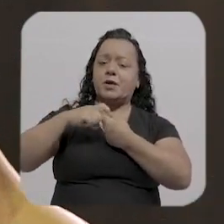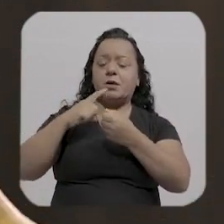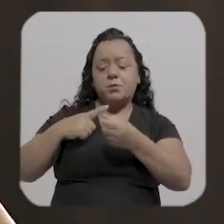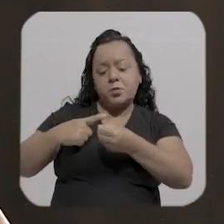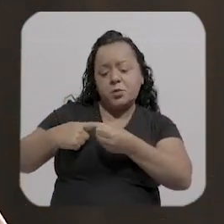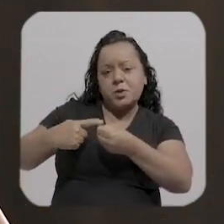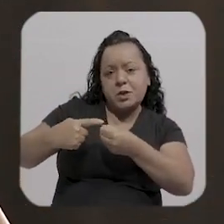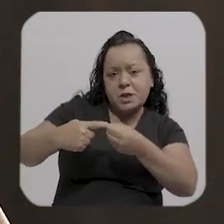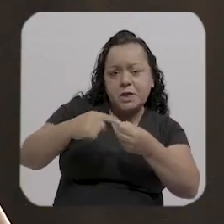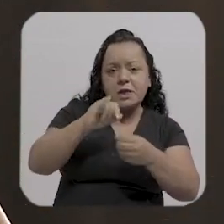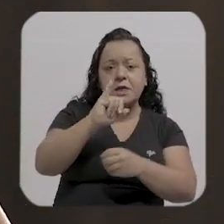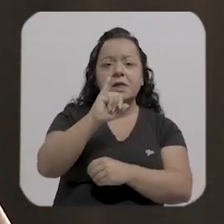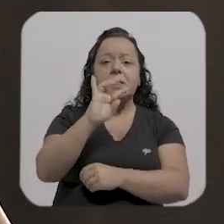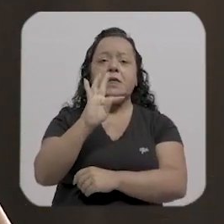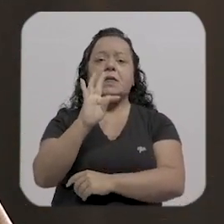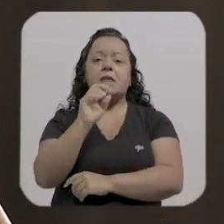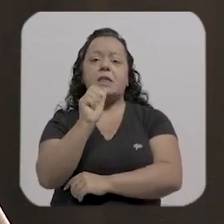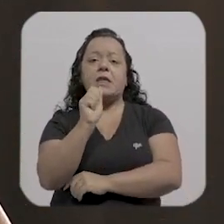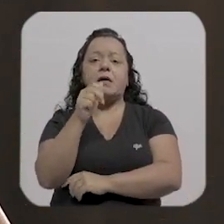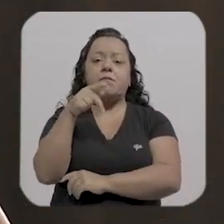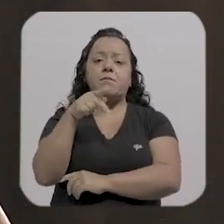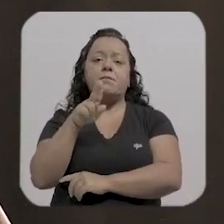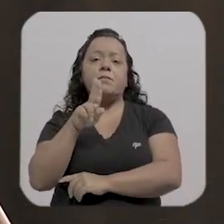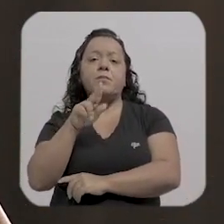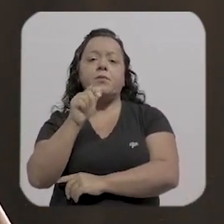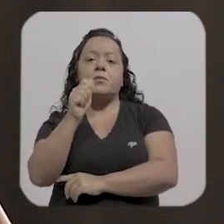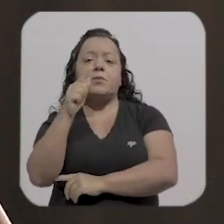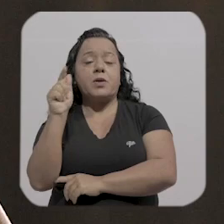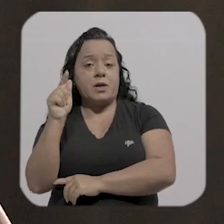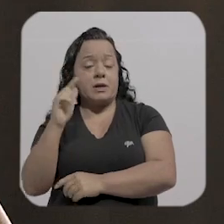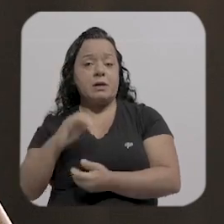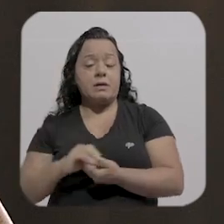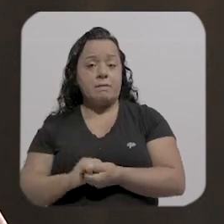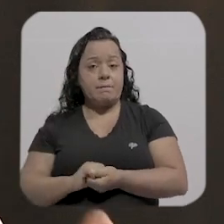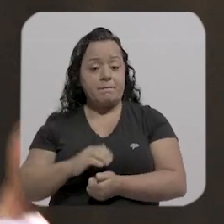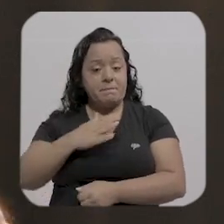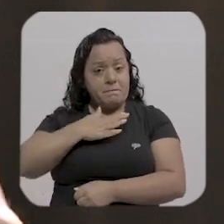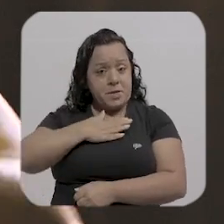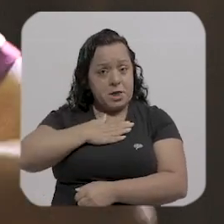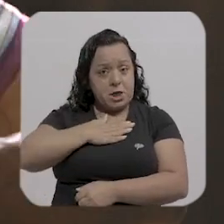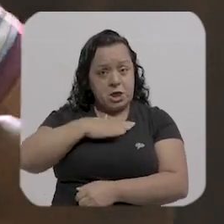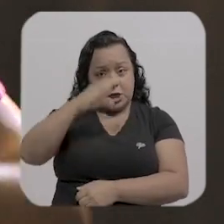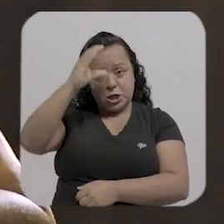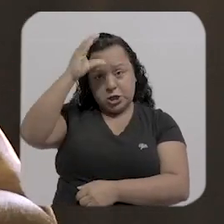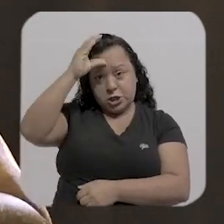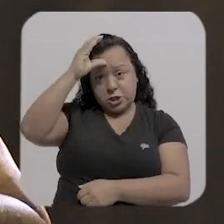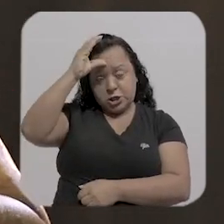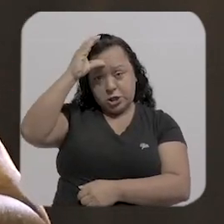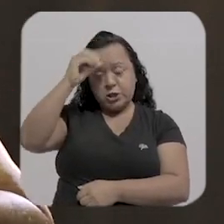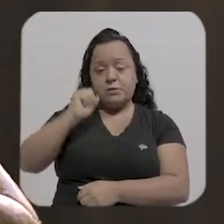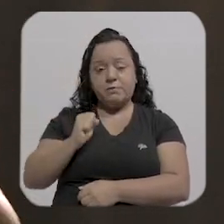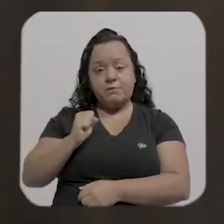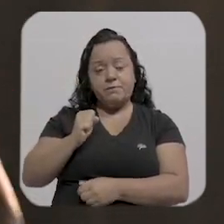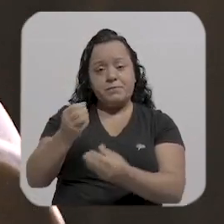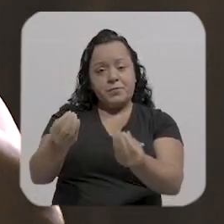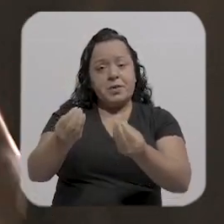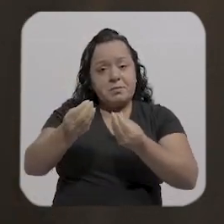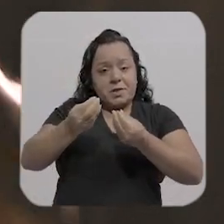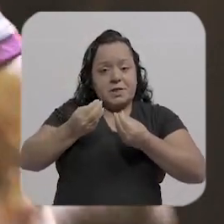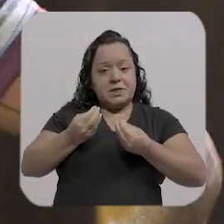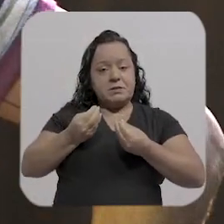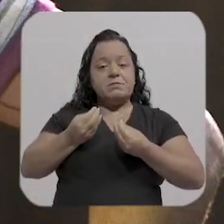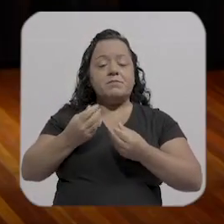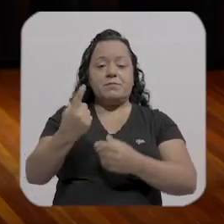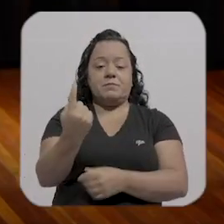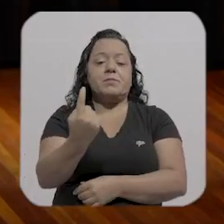vou mais voltar pra Itacoã. Quando a minha tia me recebeu na casa dela e falou assim, esse era o que eu queria, né? Meu